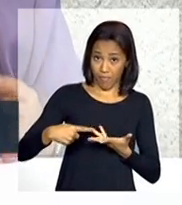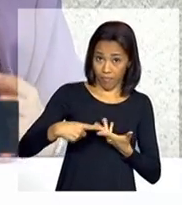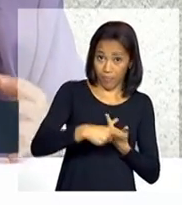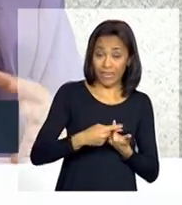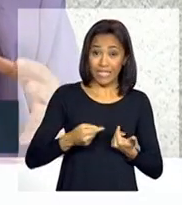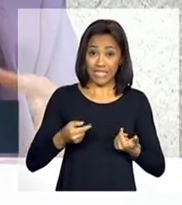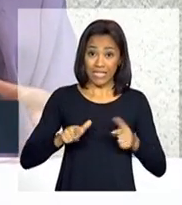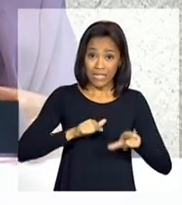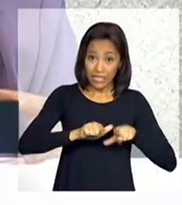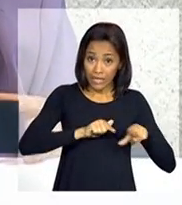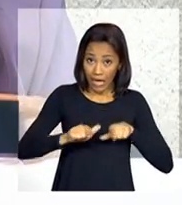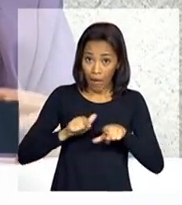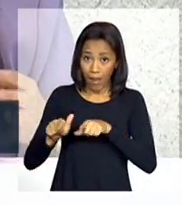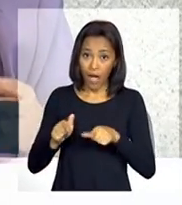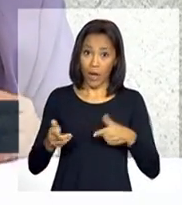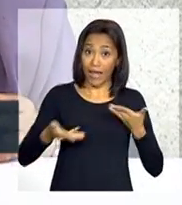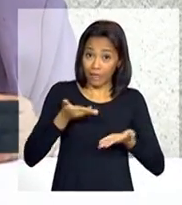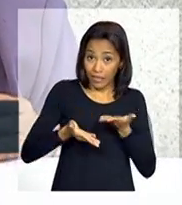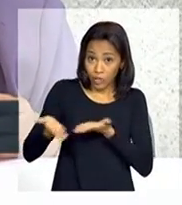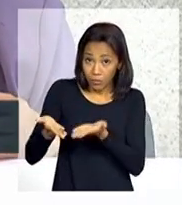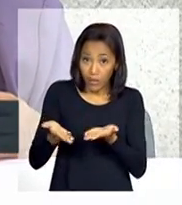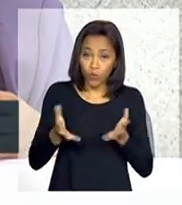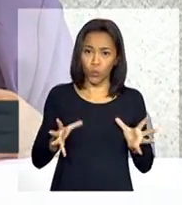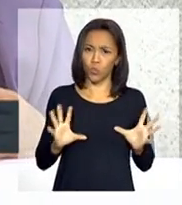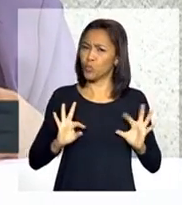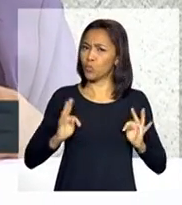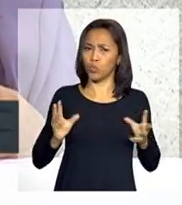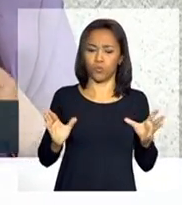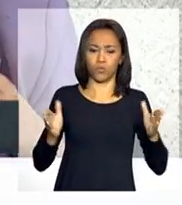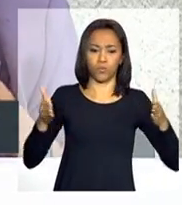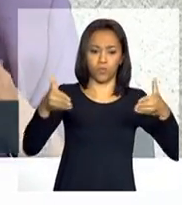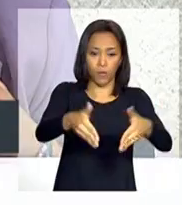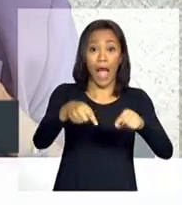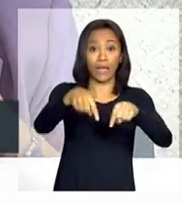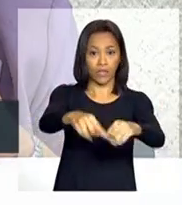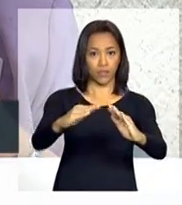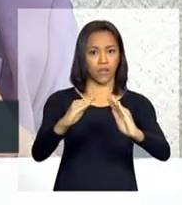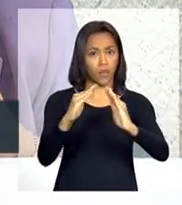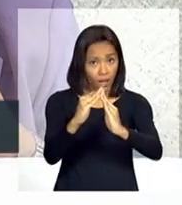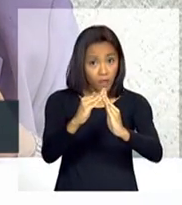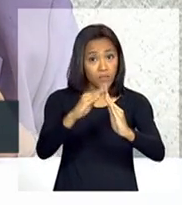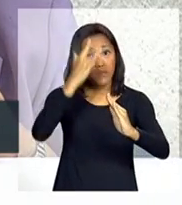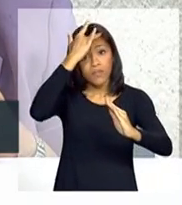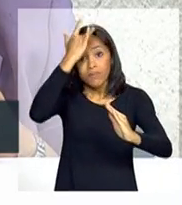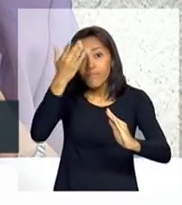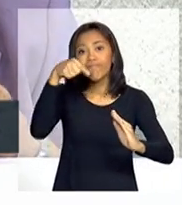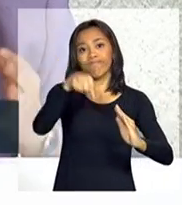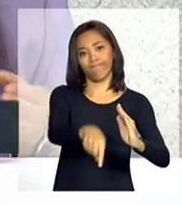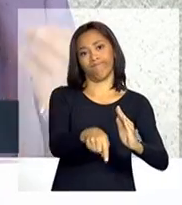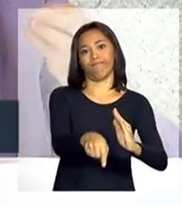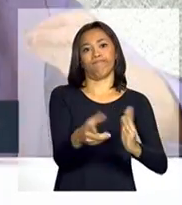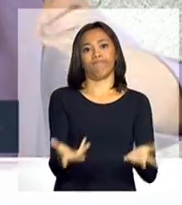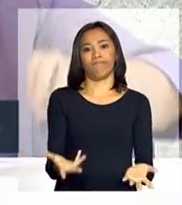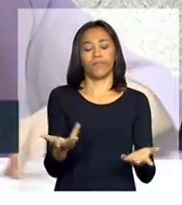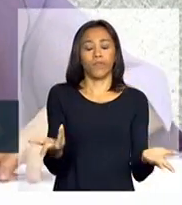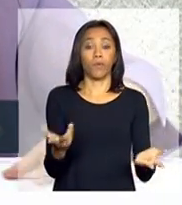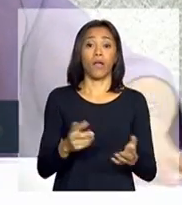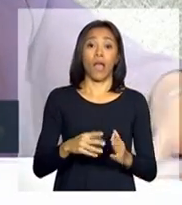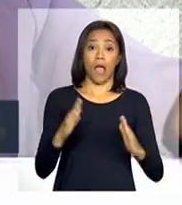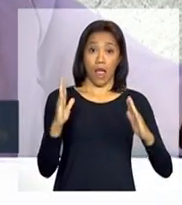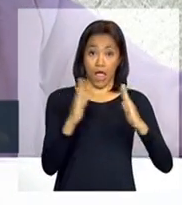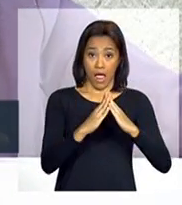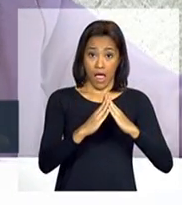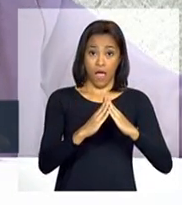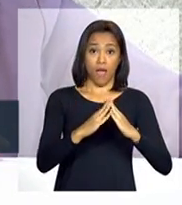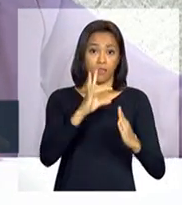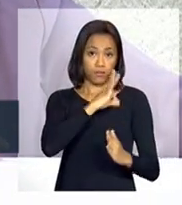fascistamos também, facilitando o acesso dessas mulheres. Sobretudo facilitando o acesso. Então, as delegacias que